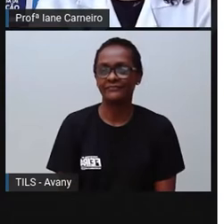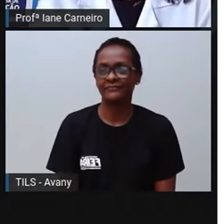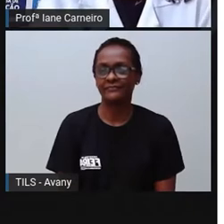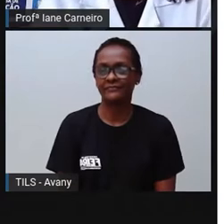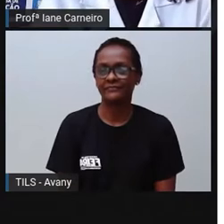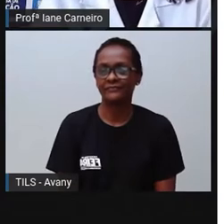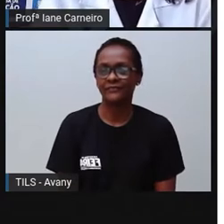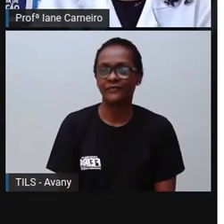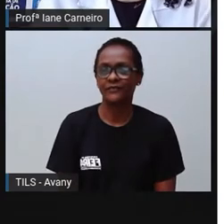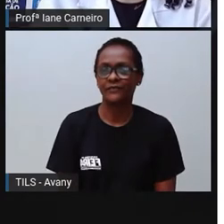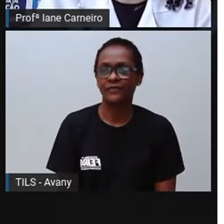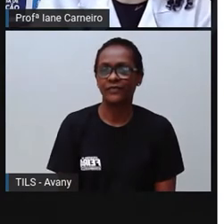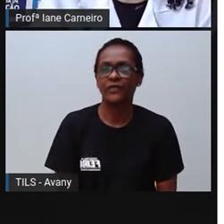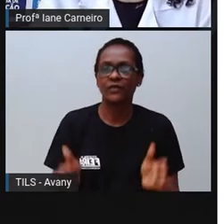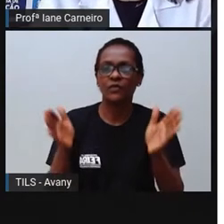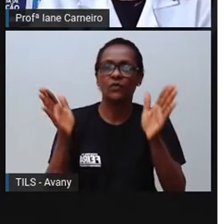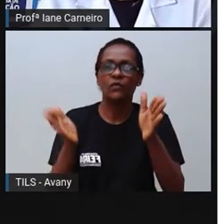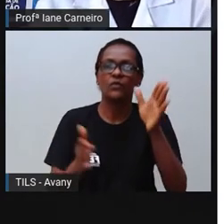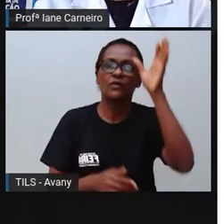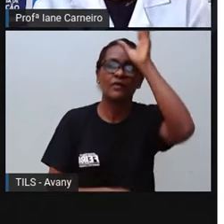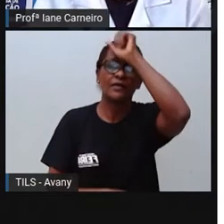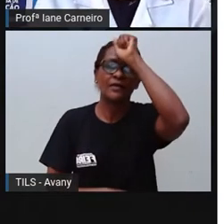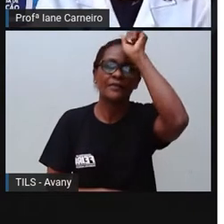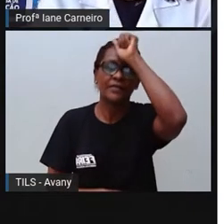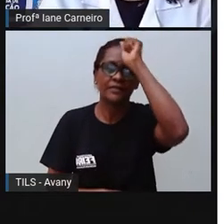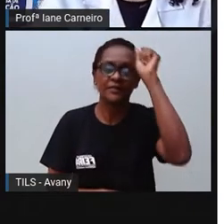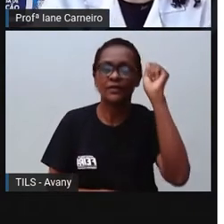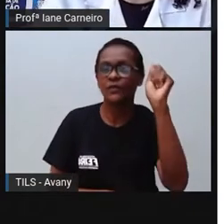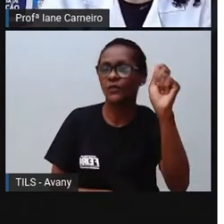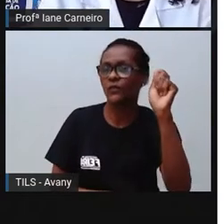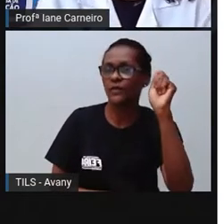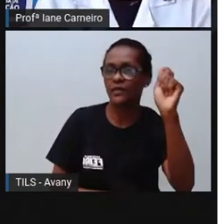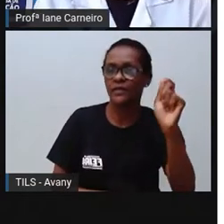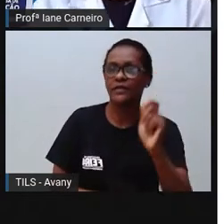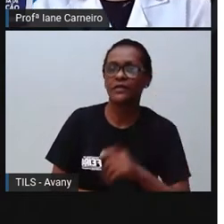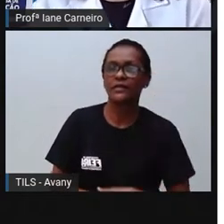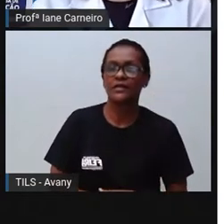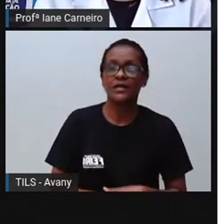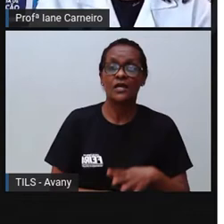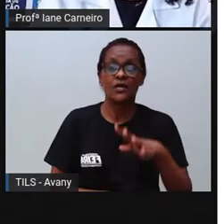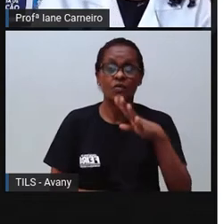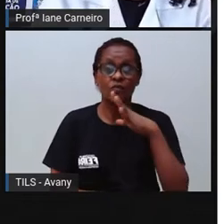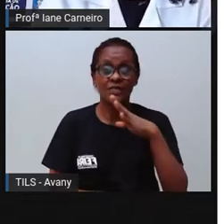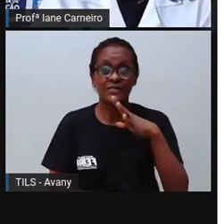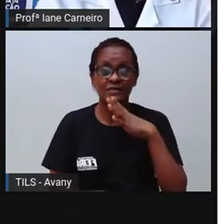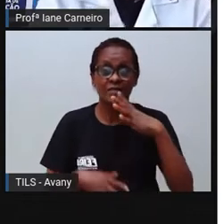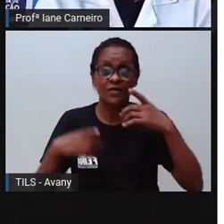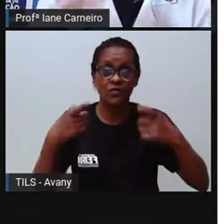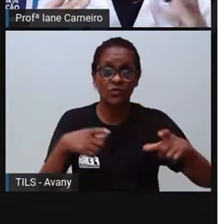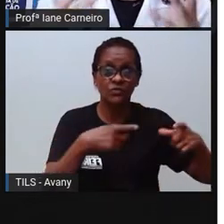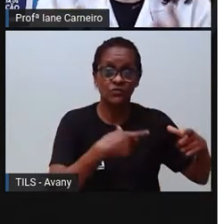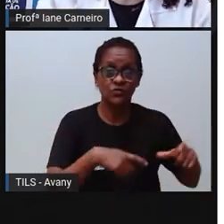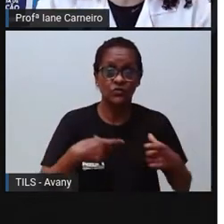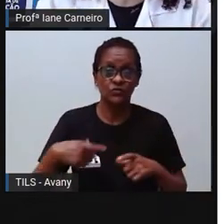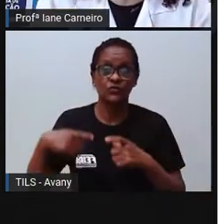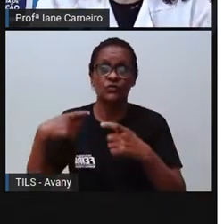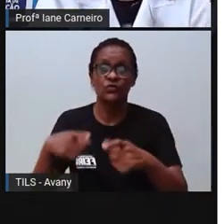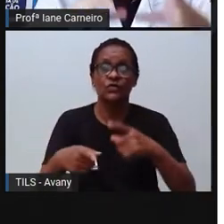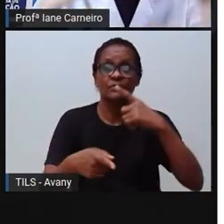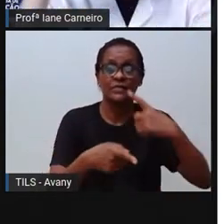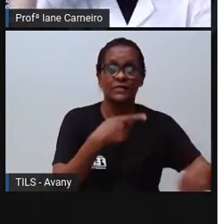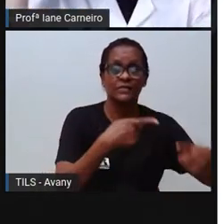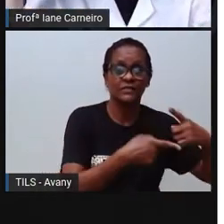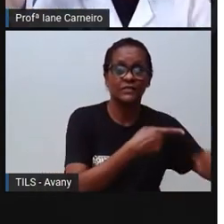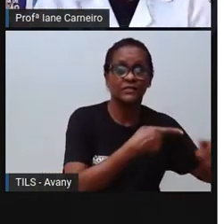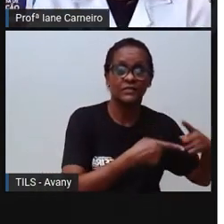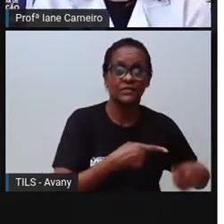Então, o que a gente vai aprender, né? Com a aula de hoje? A vai reconhecer ambientes, locais, objetos que fazem parte, né? Do